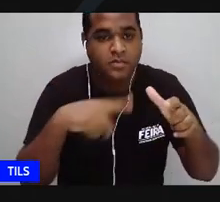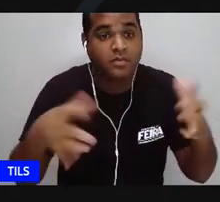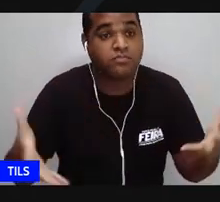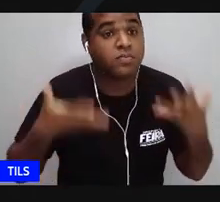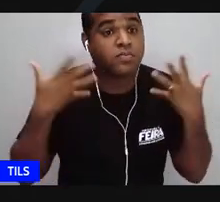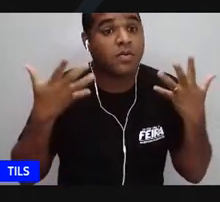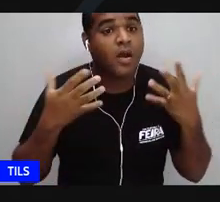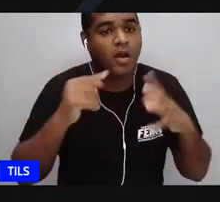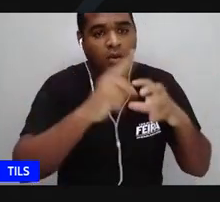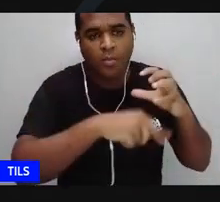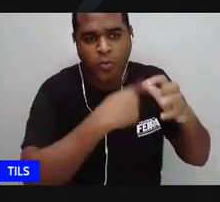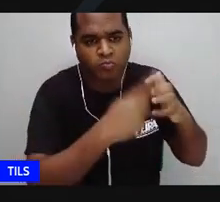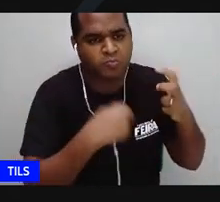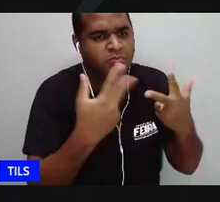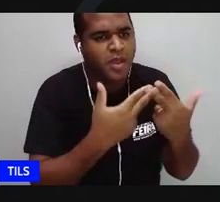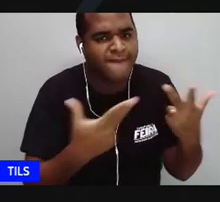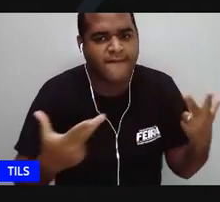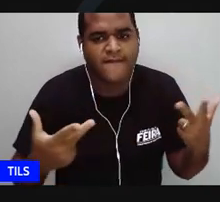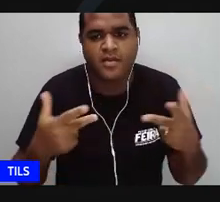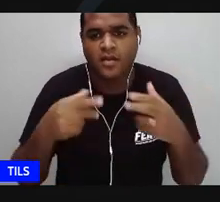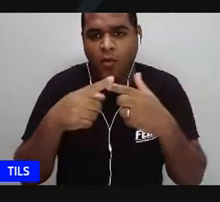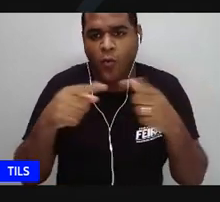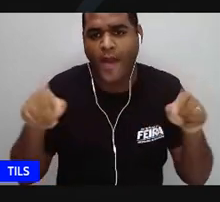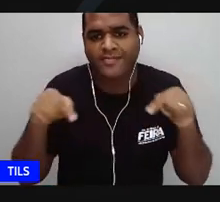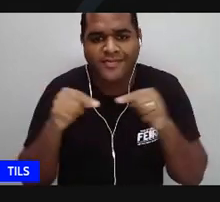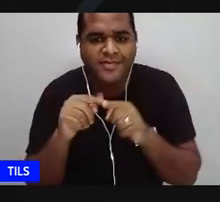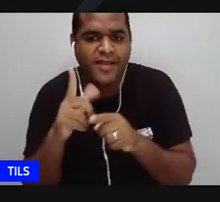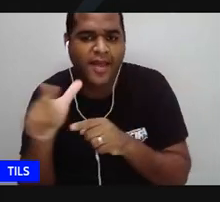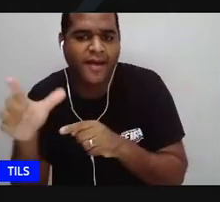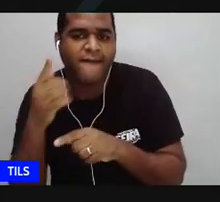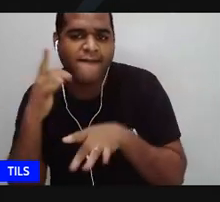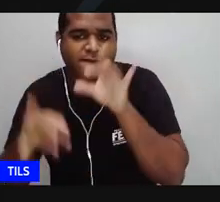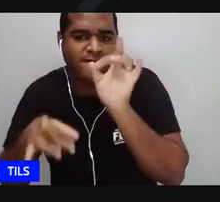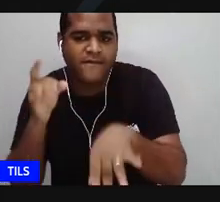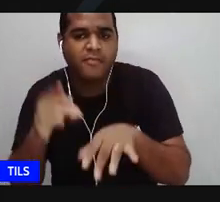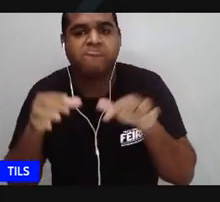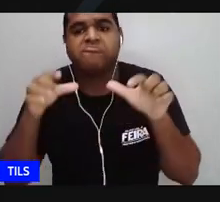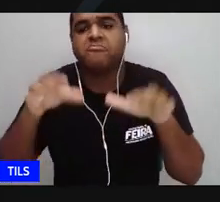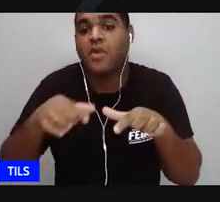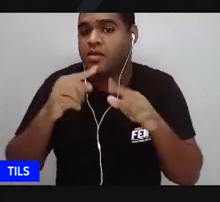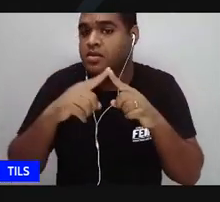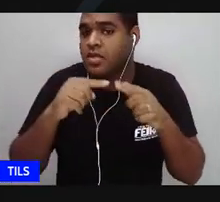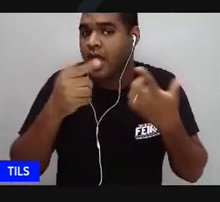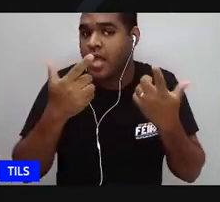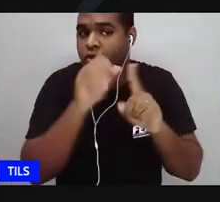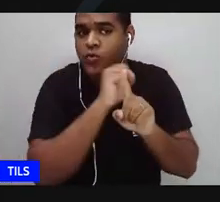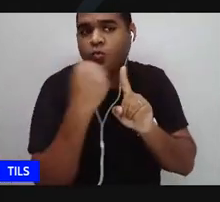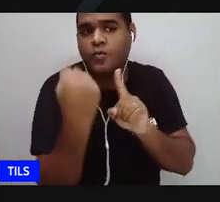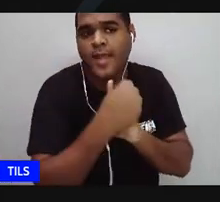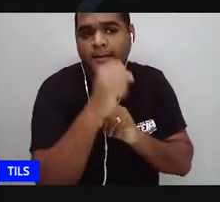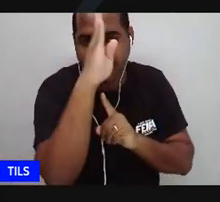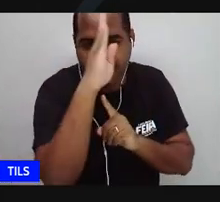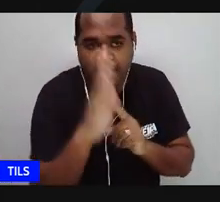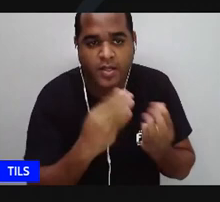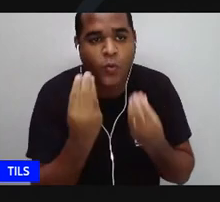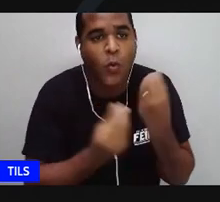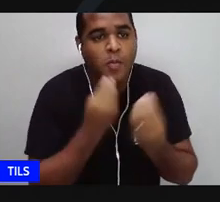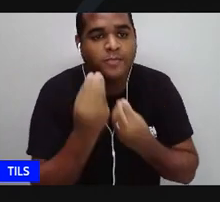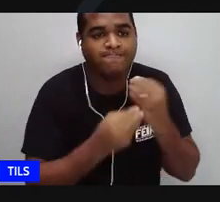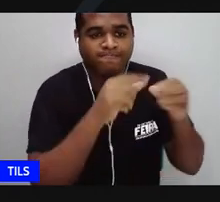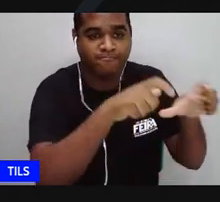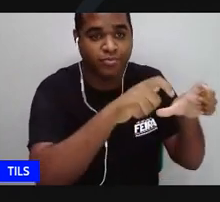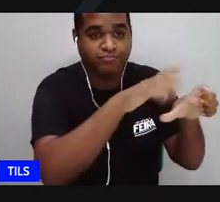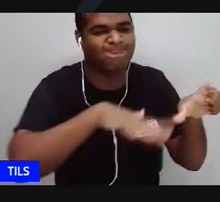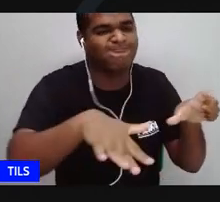porque lendo o quarto de despejo, a gente vê como a sociedade brasileira está organizada. com uma camada excluída